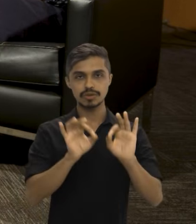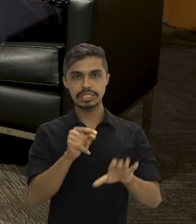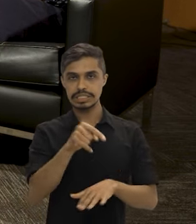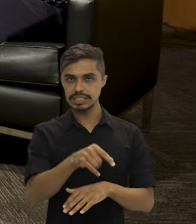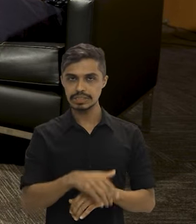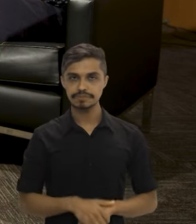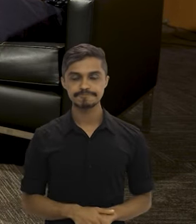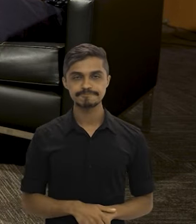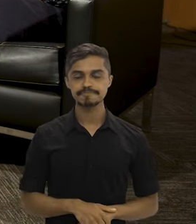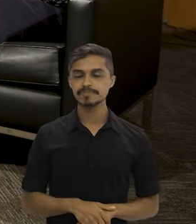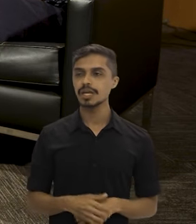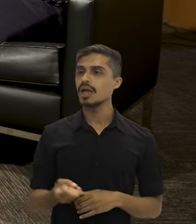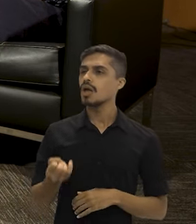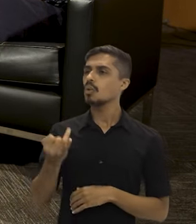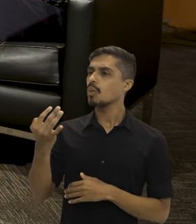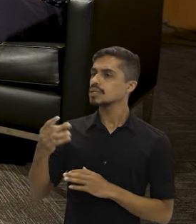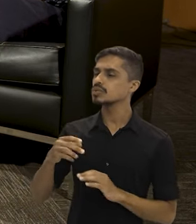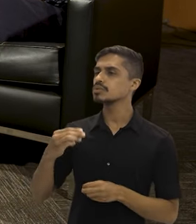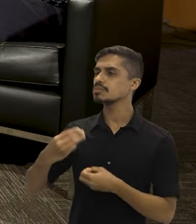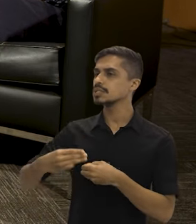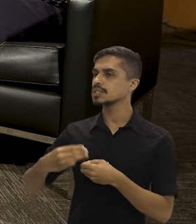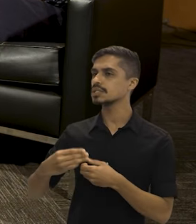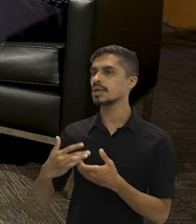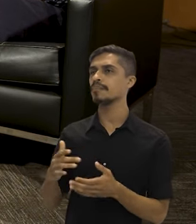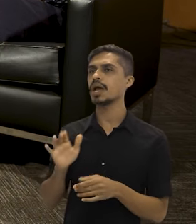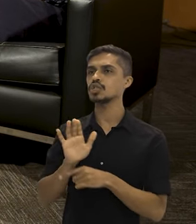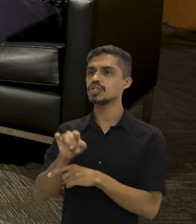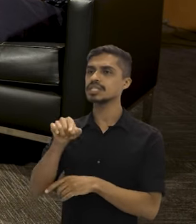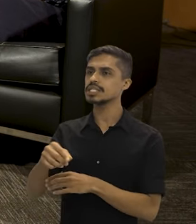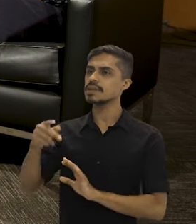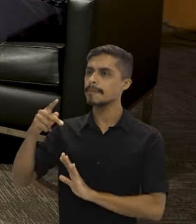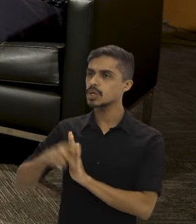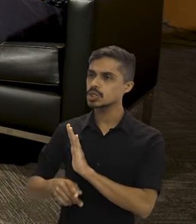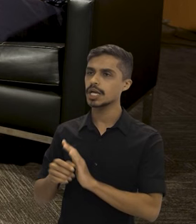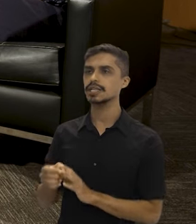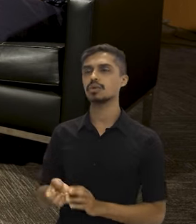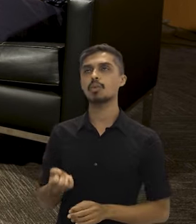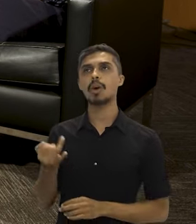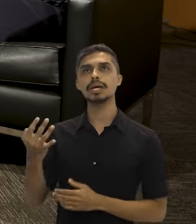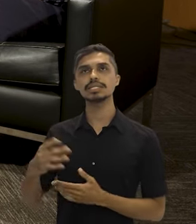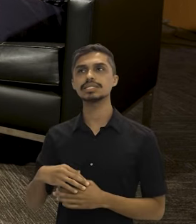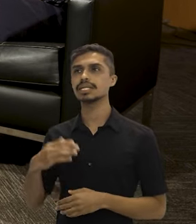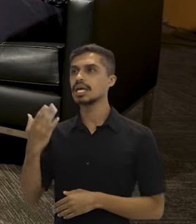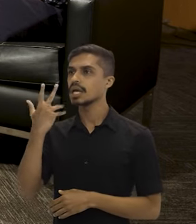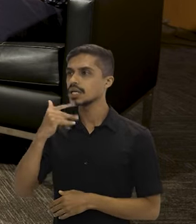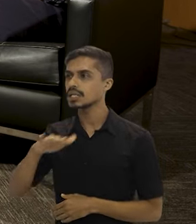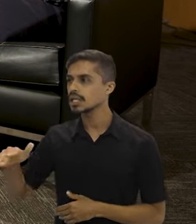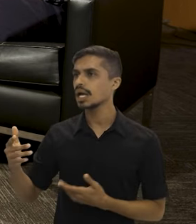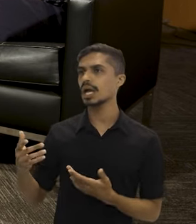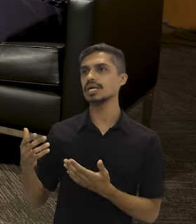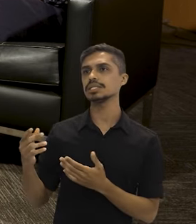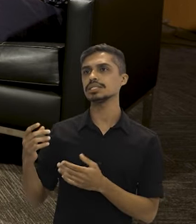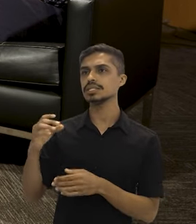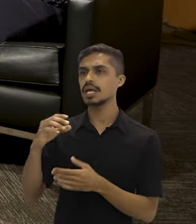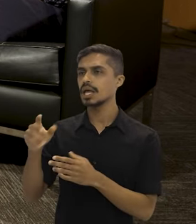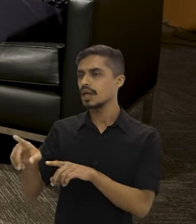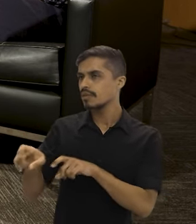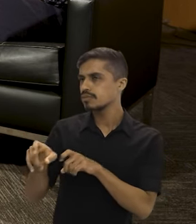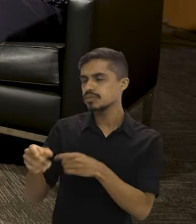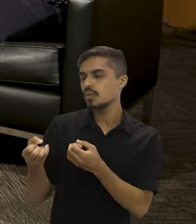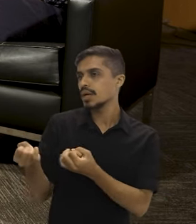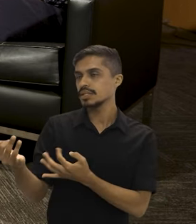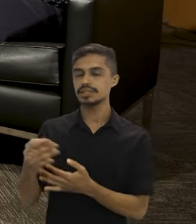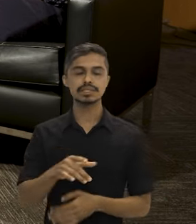pública está aberta também. Quantos municípios devem ser beneficiados? Quantos crianças, agricultores, tem essa estimativa?